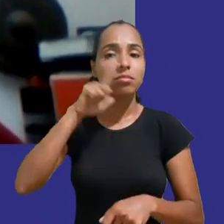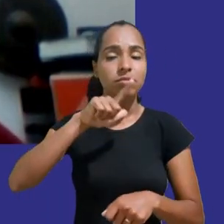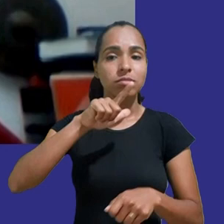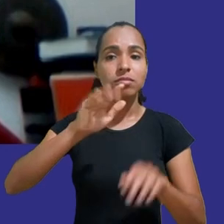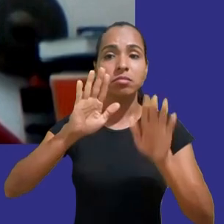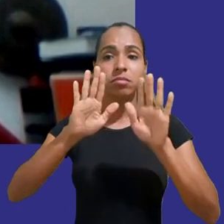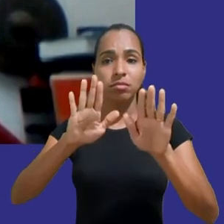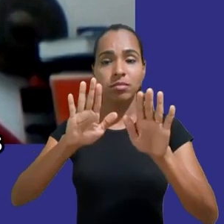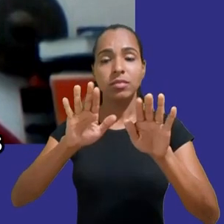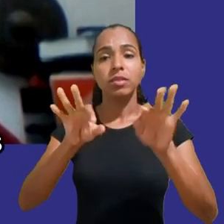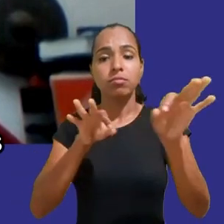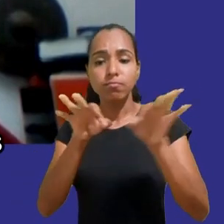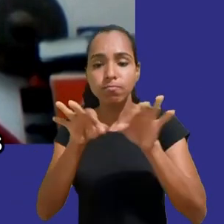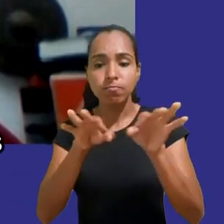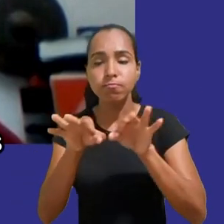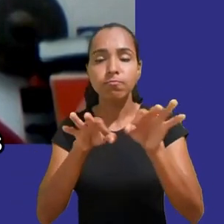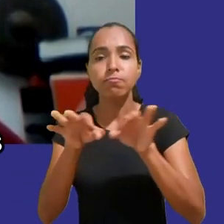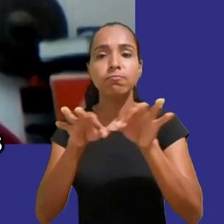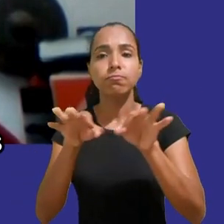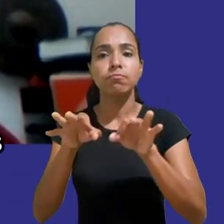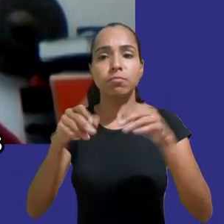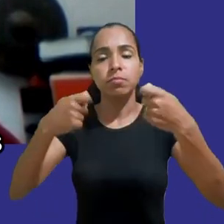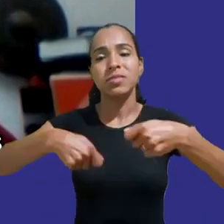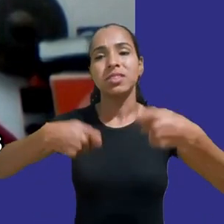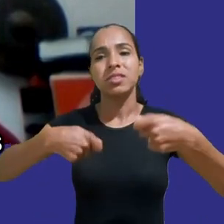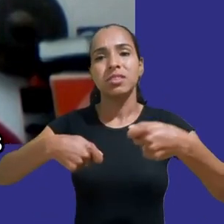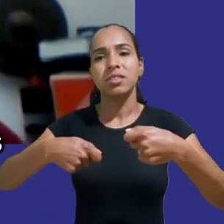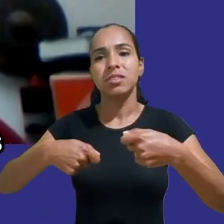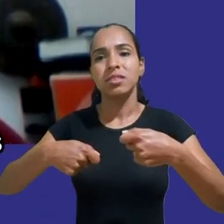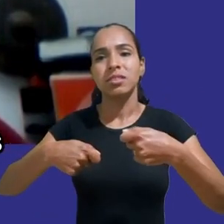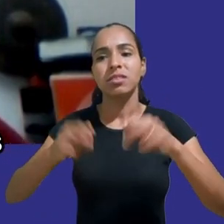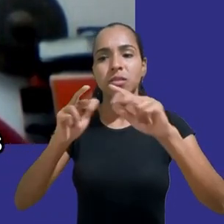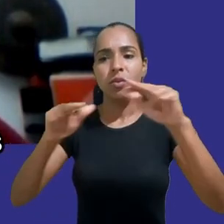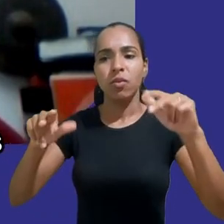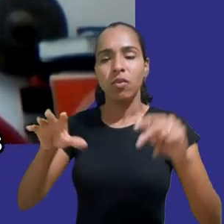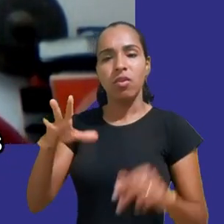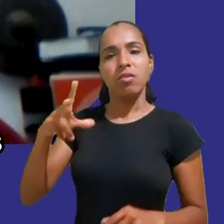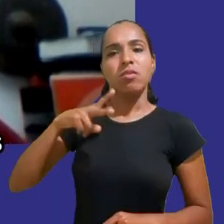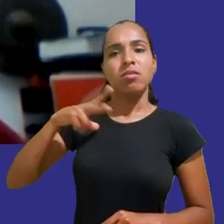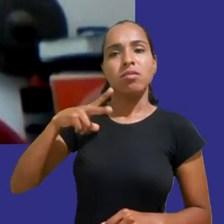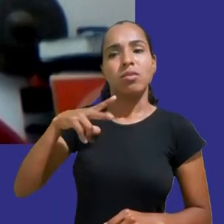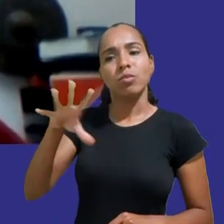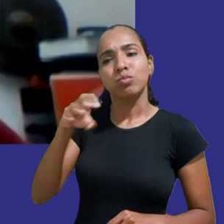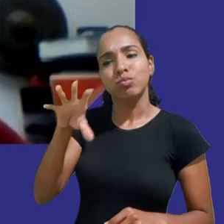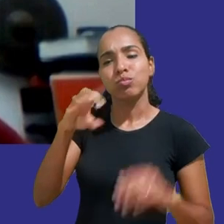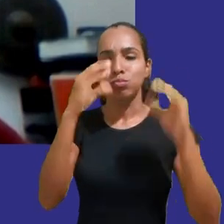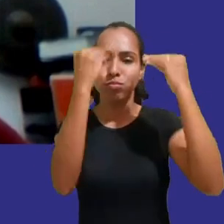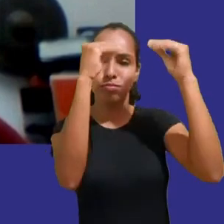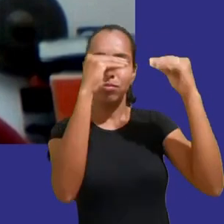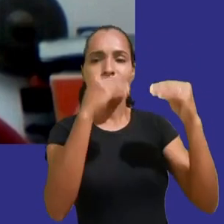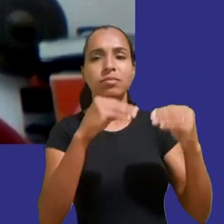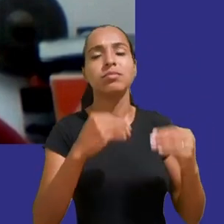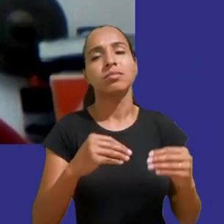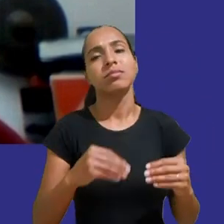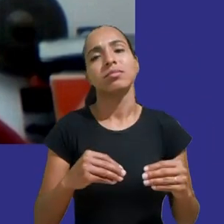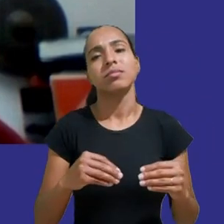monitoramento de dados não sejam práticas comuns não deveria ser a responsabilidade das nossas crianças é